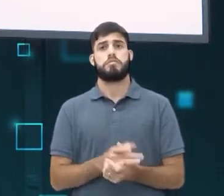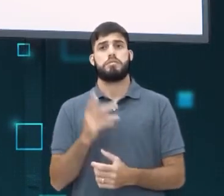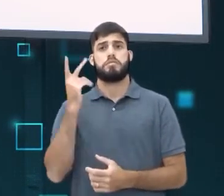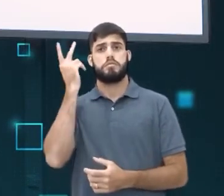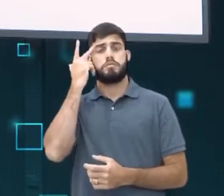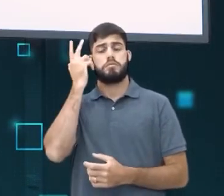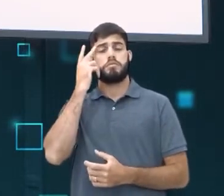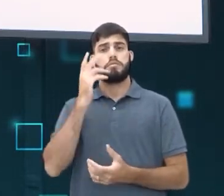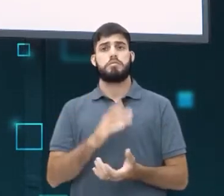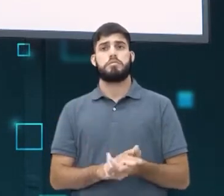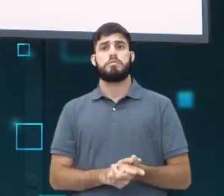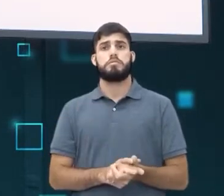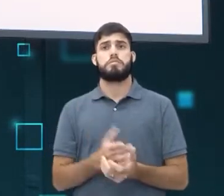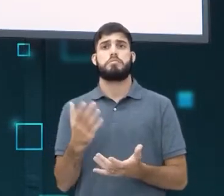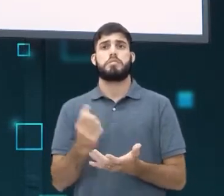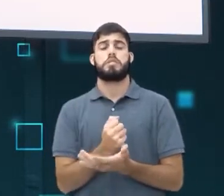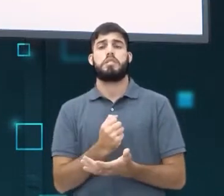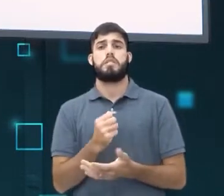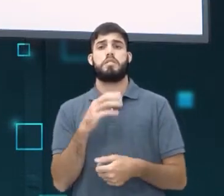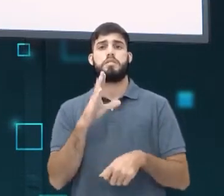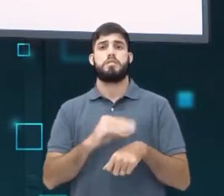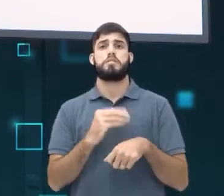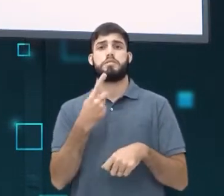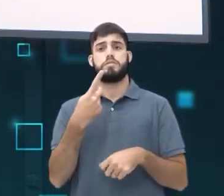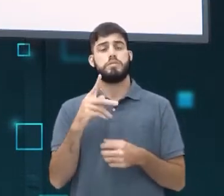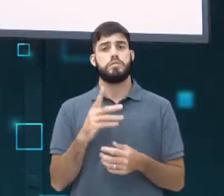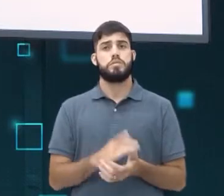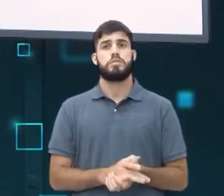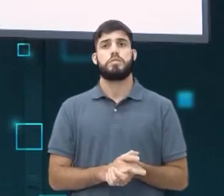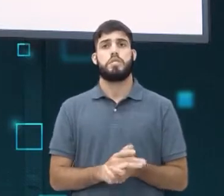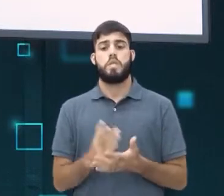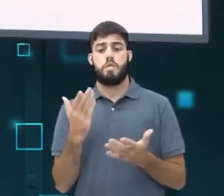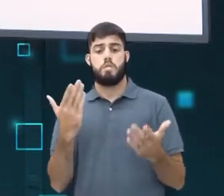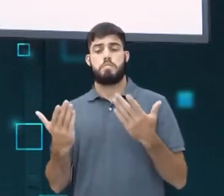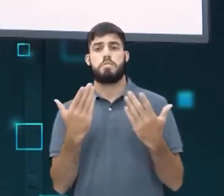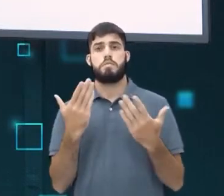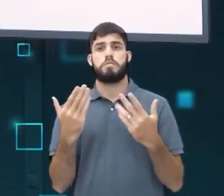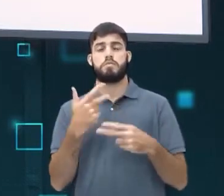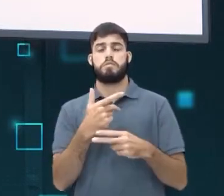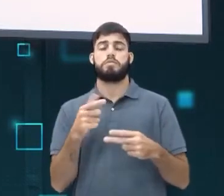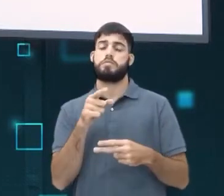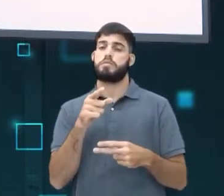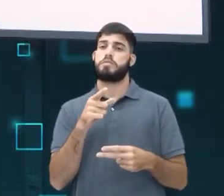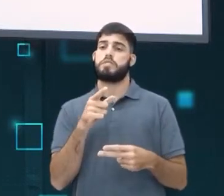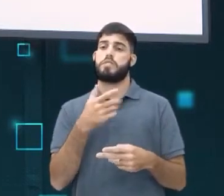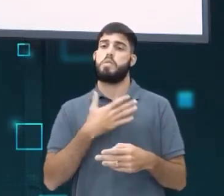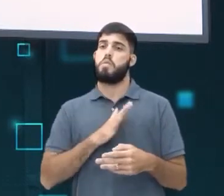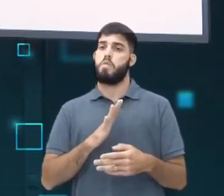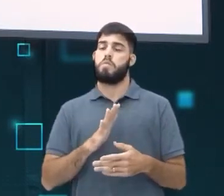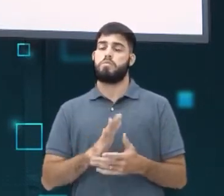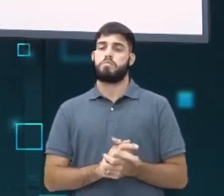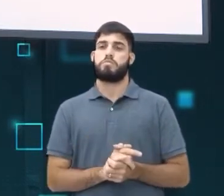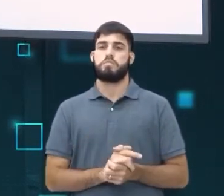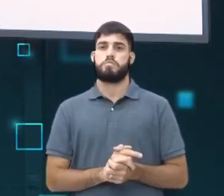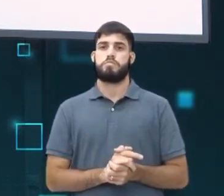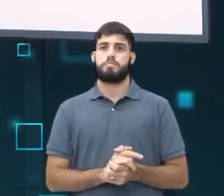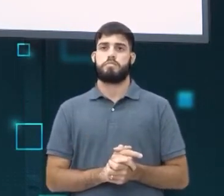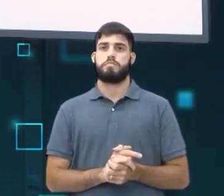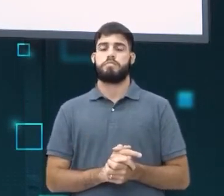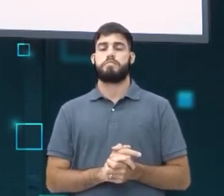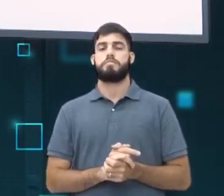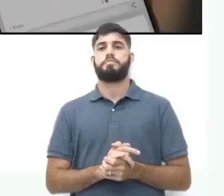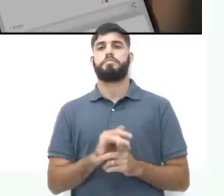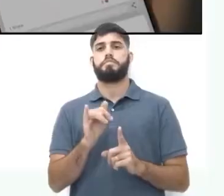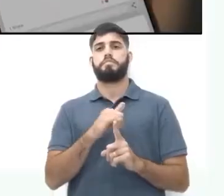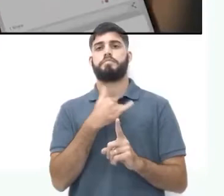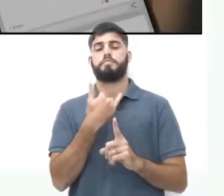Alguém pode pegar uma montagem de uma foto sua ou de seu amigo. E comparar com alguma coisa que ele não goste. E isso é uma prática de cyberbullying,